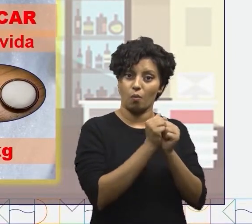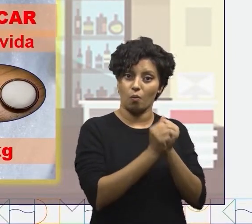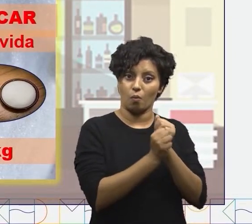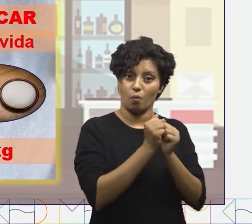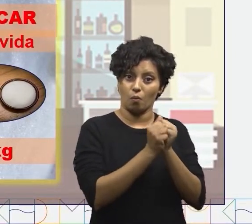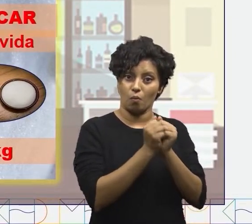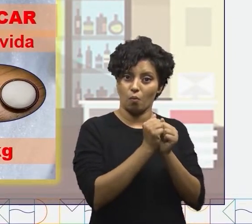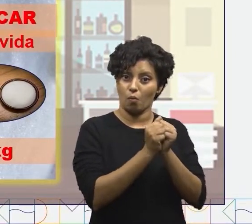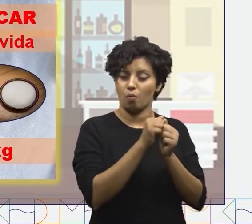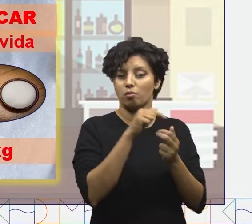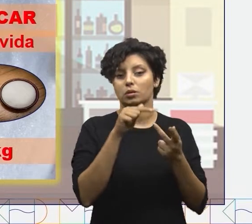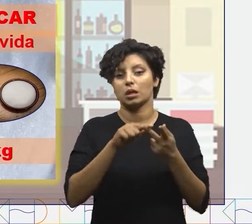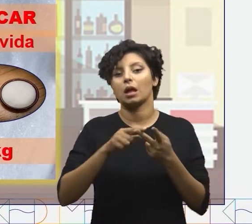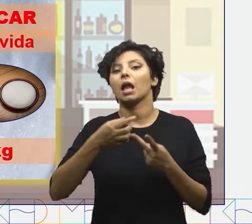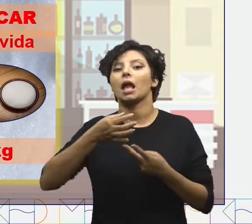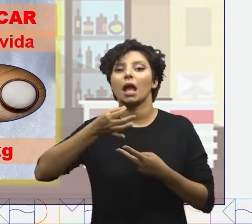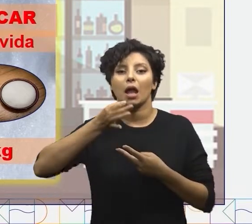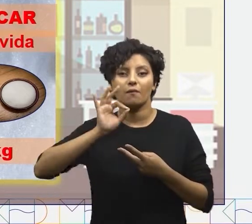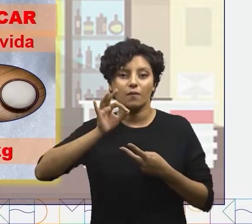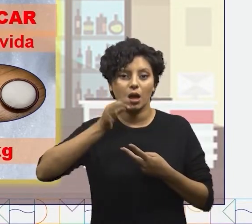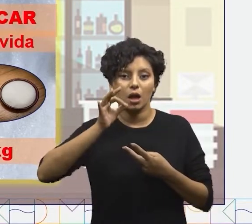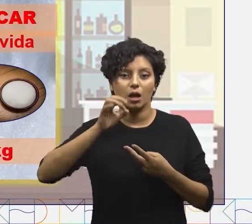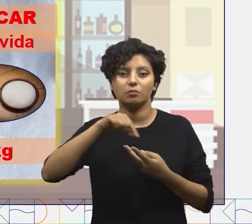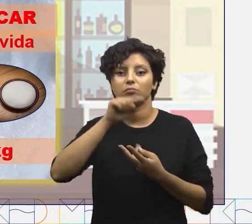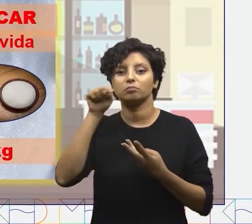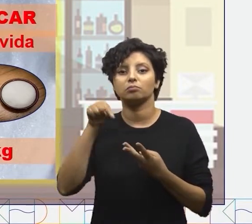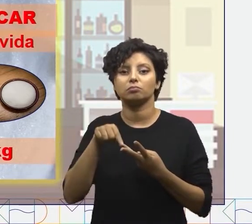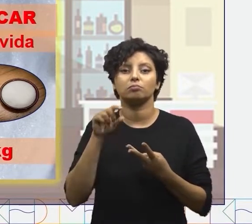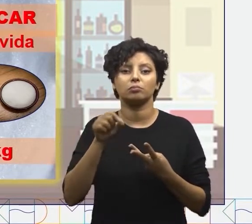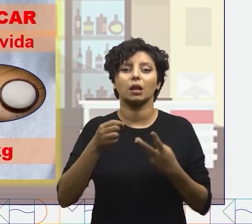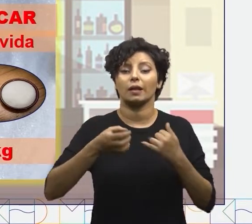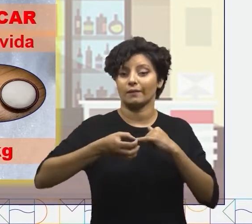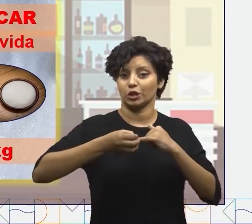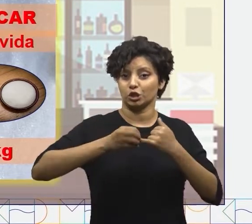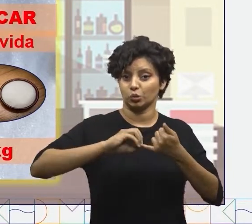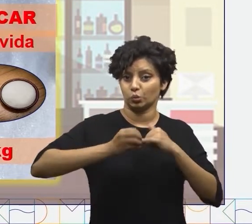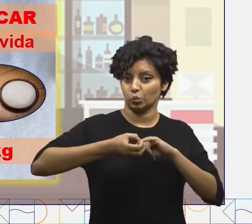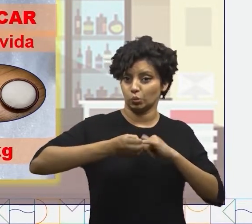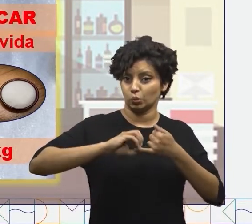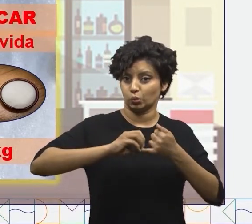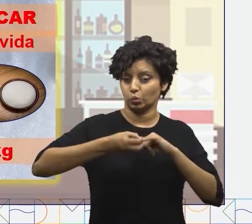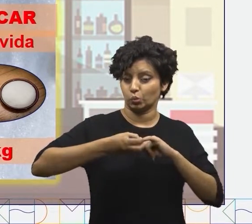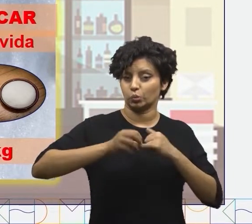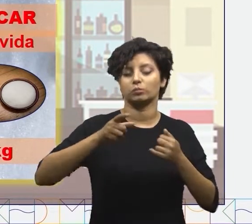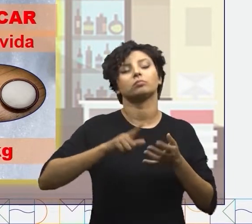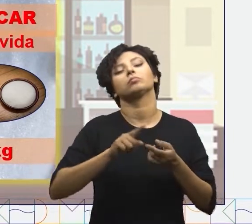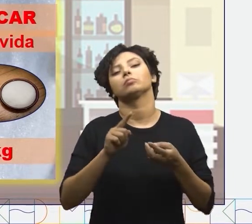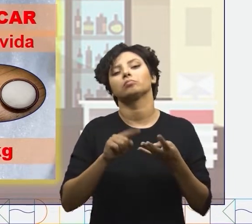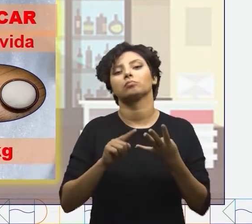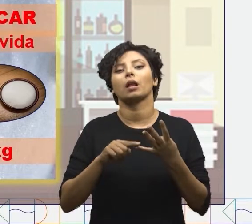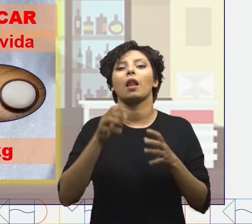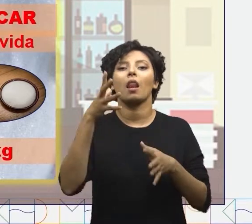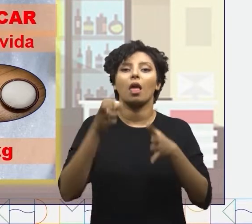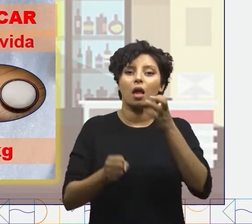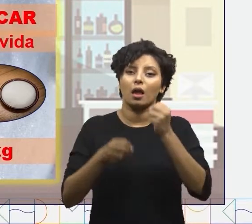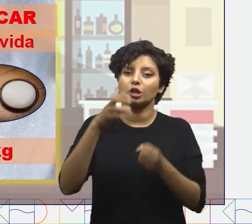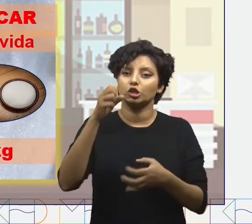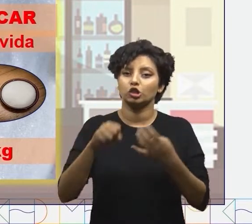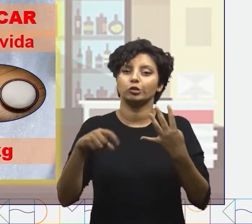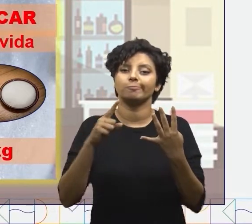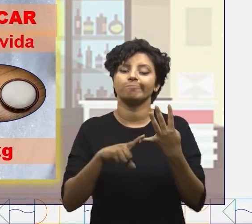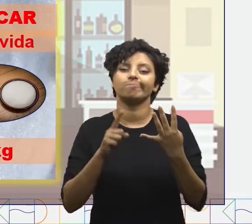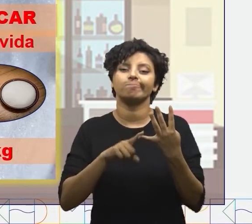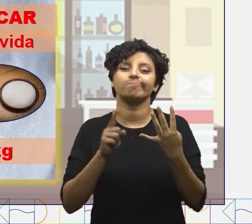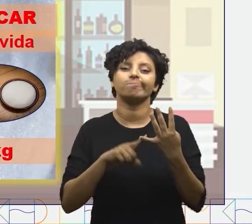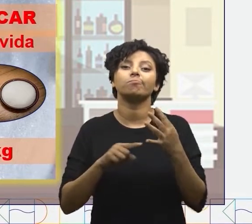podemos comprar café, podemos comprar feijão, podemos comprar leite em